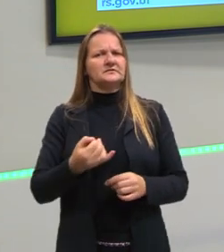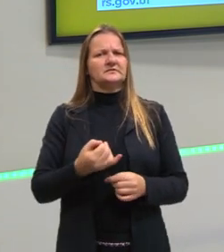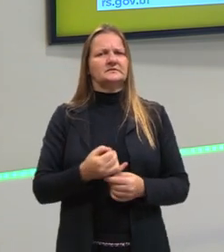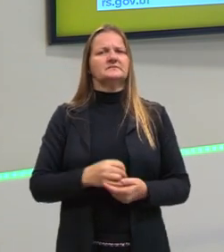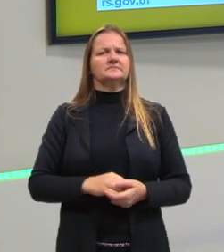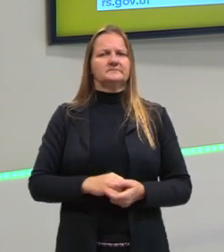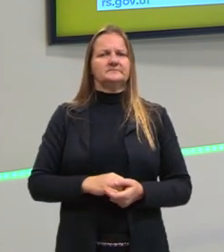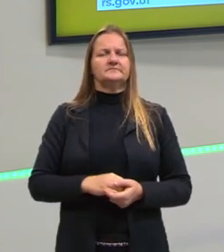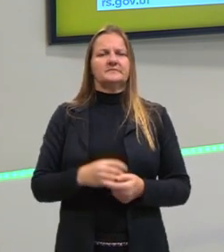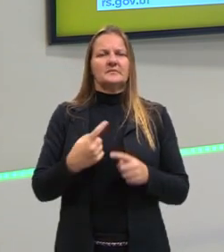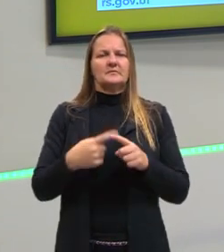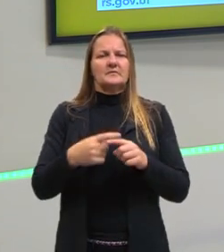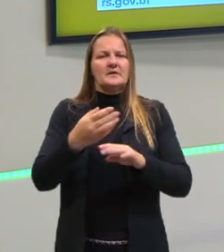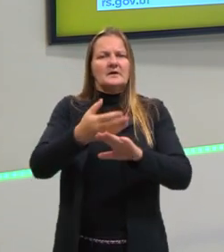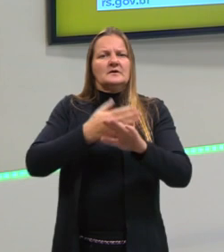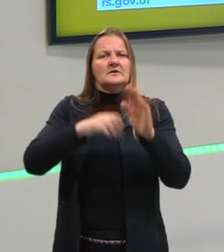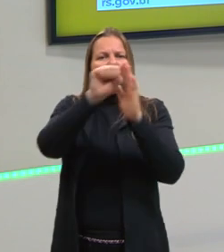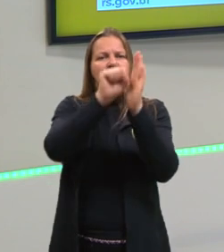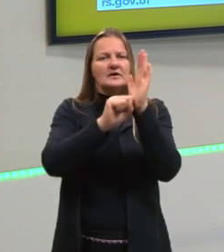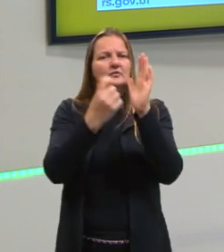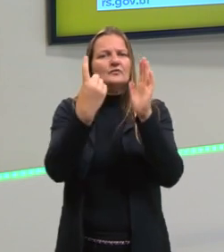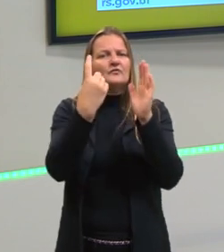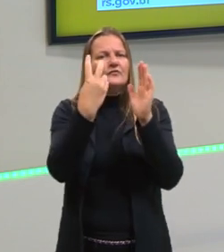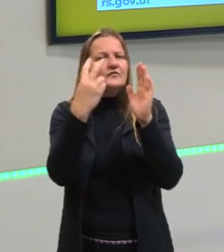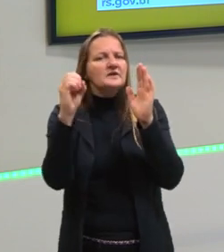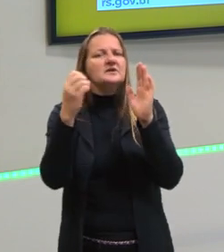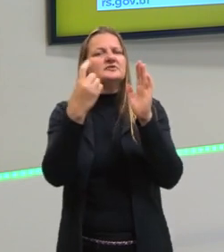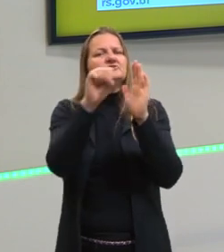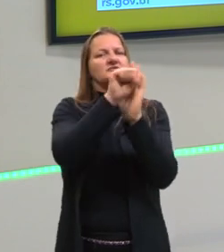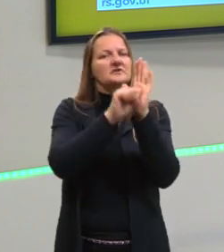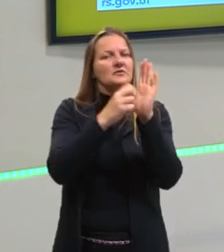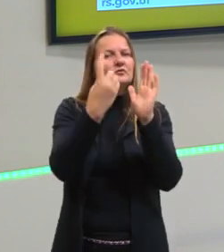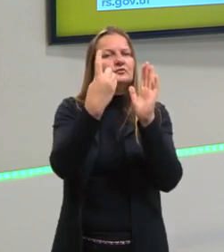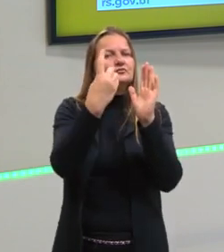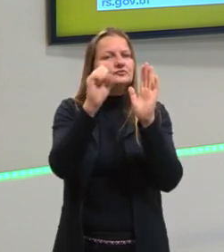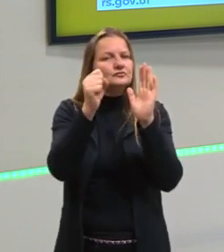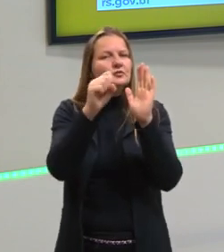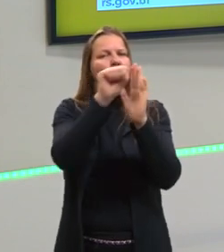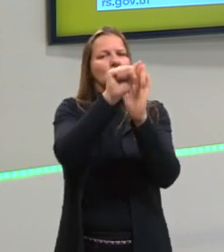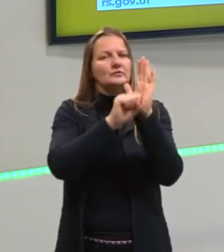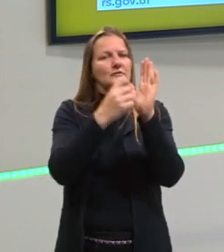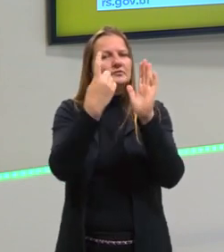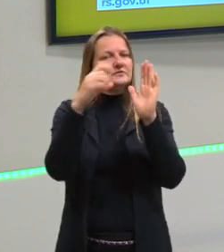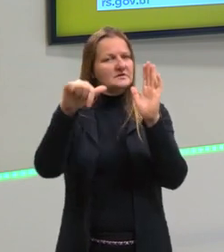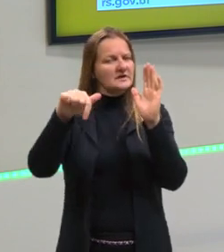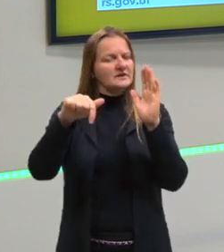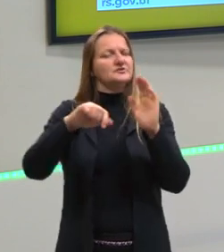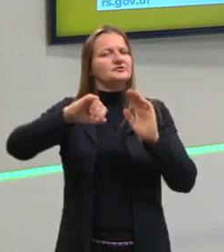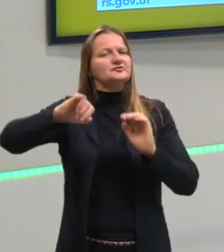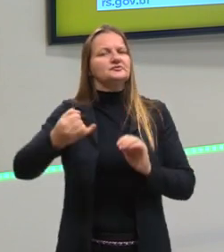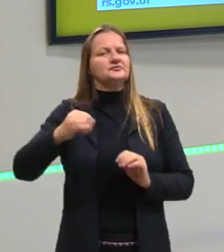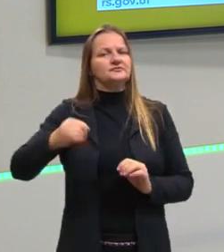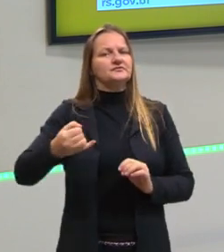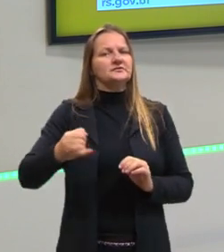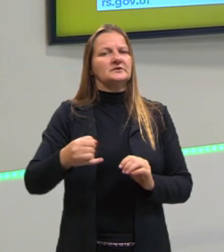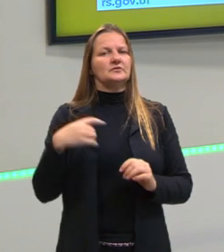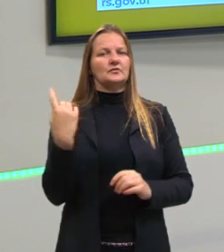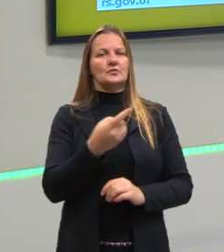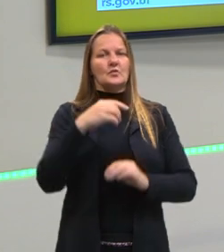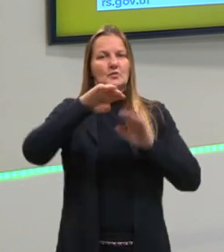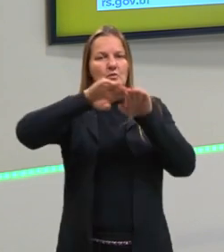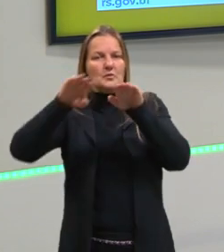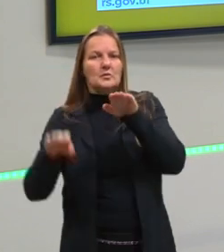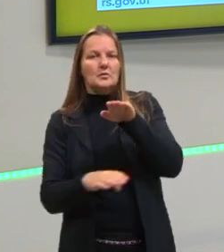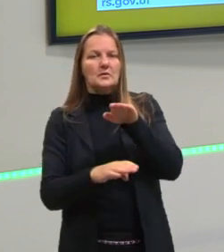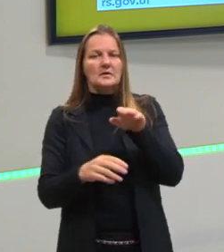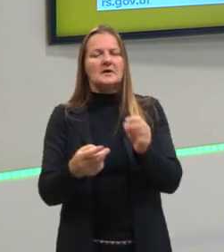justificar, um pouco antes também, já século XVIII, XVII, XVIII, para justificar, principalmente,